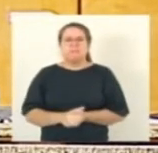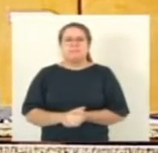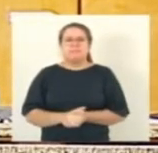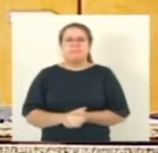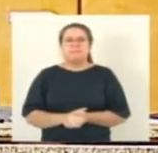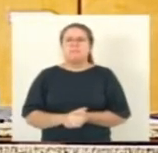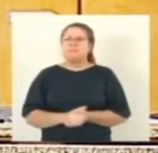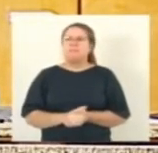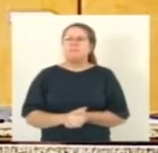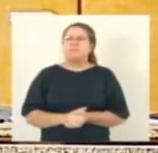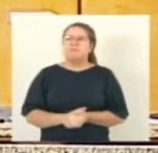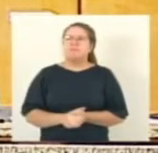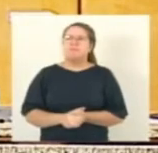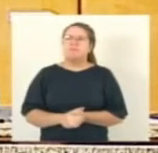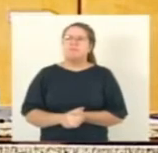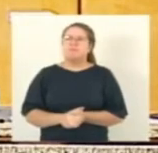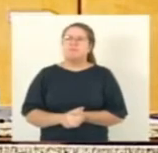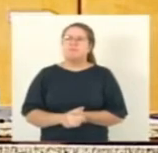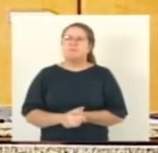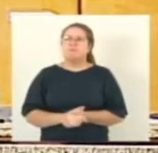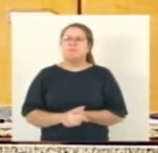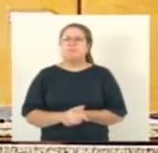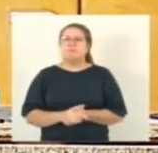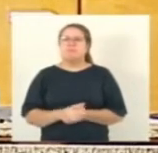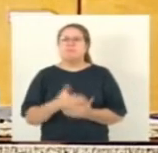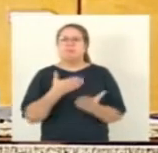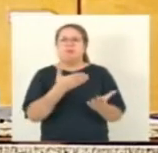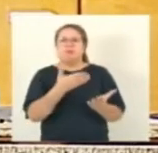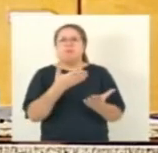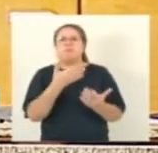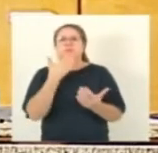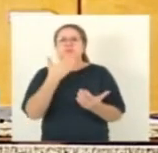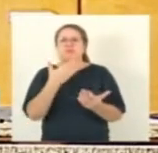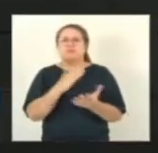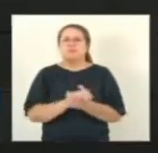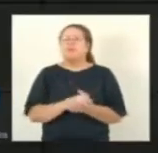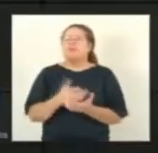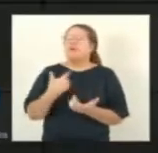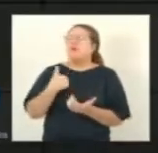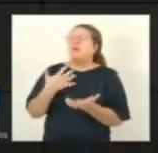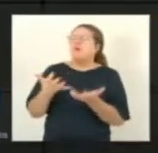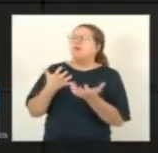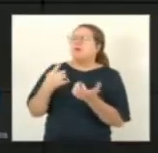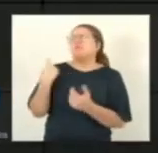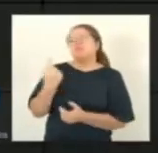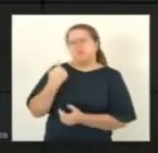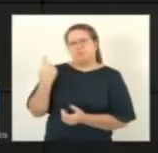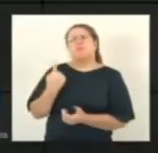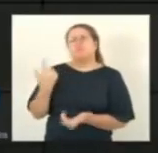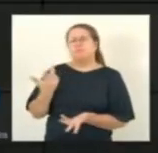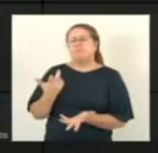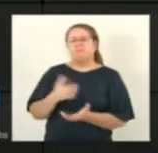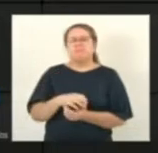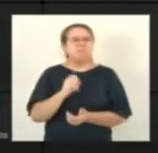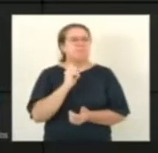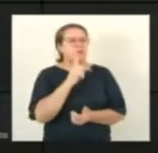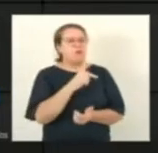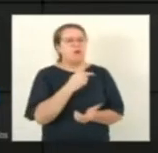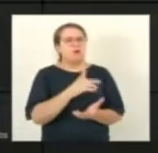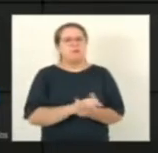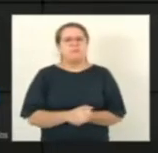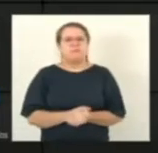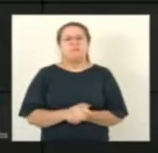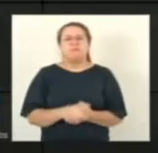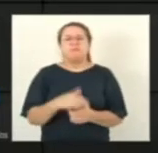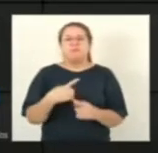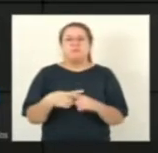Isso, eu estou falando que você pediu para ele... Eu queria pedir... Eu queria fazer sozinho, presidente. Ah, O deputado Freitas podia